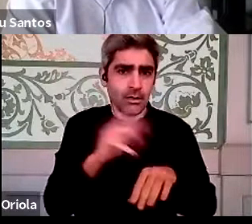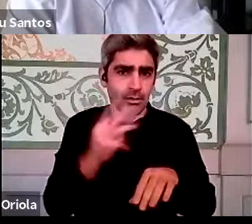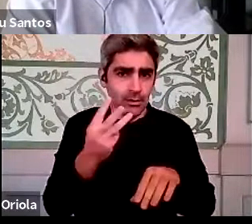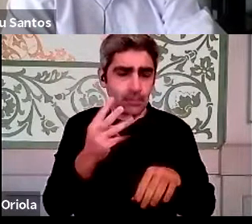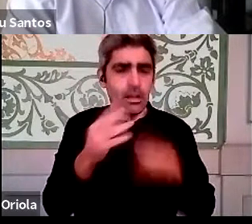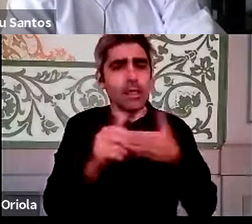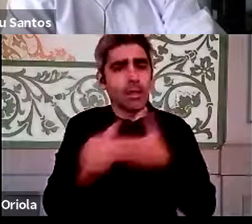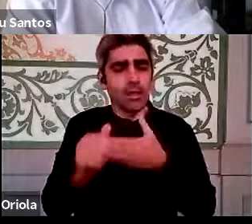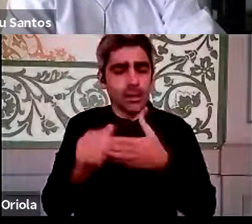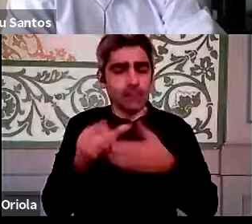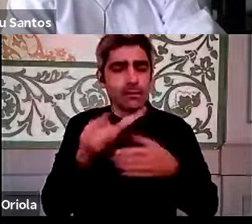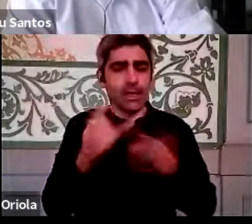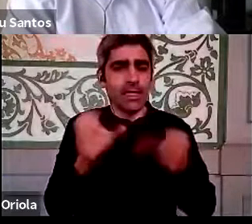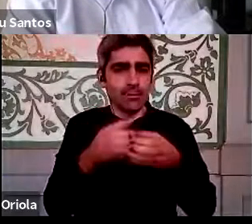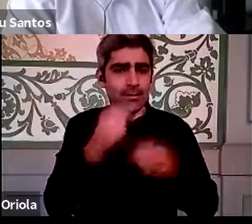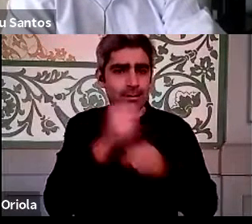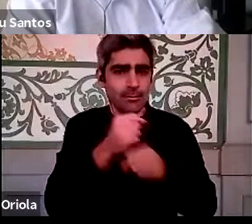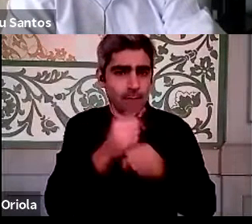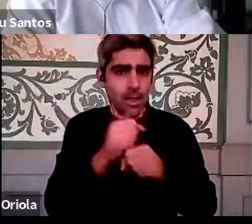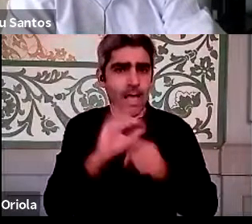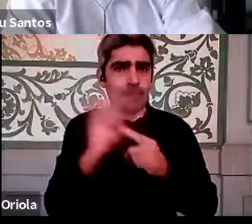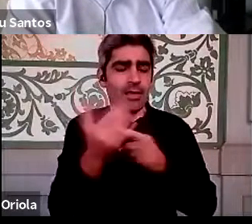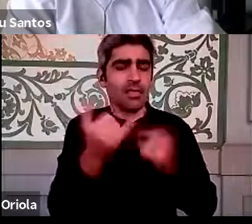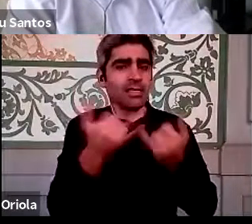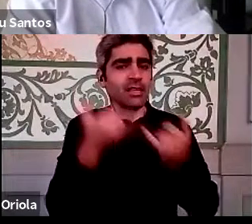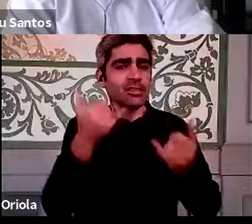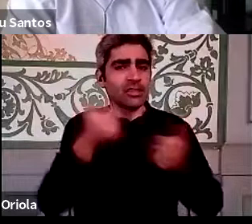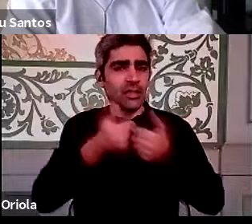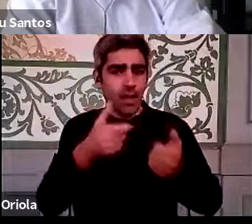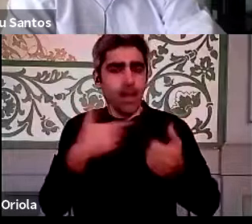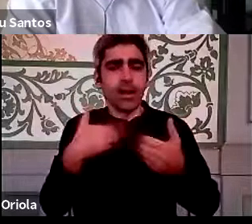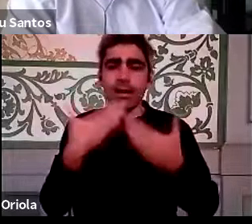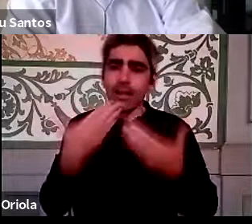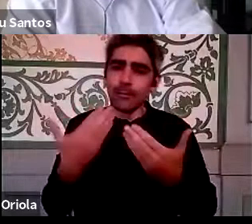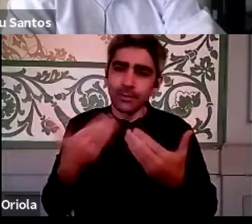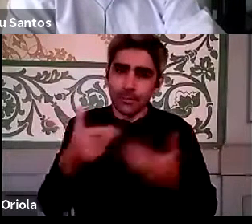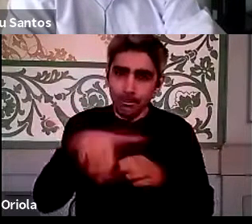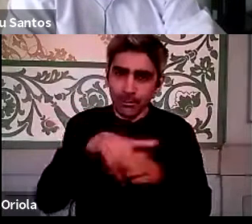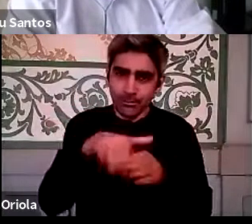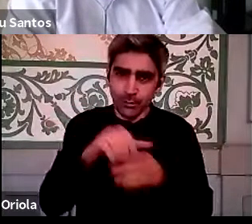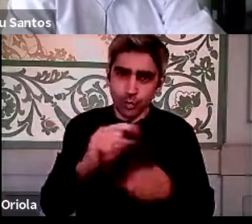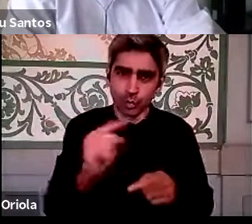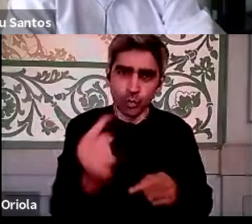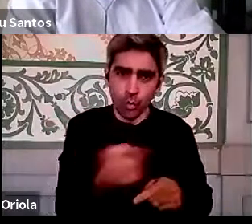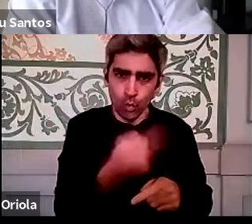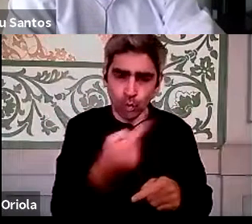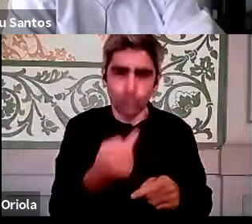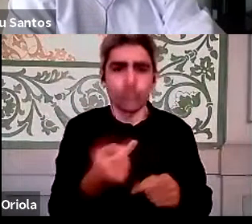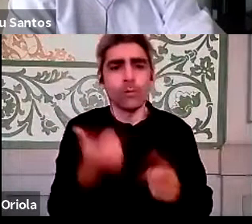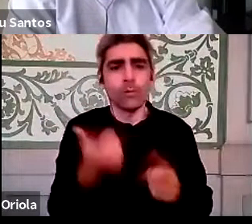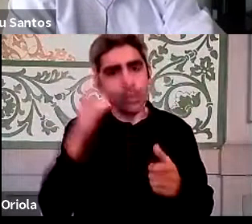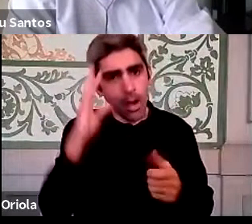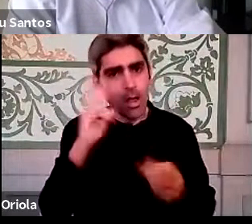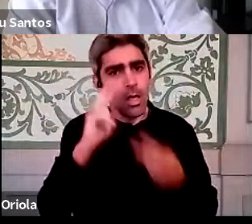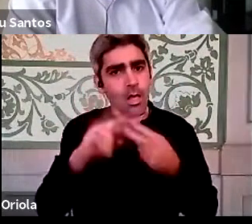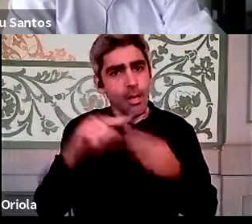trabalho, ambiente digital. Agradecemos a presença de todos os nossos convidados e de todos os participantes. Boa tarde e até uma